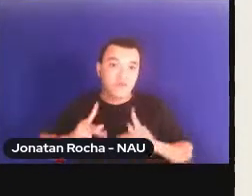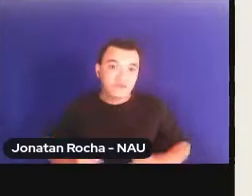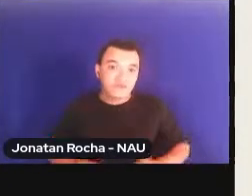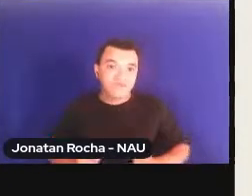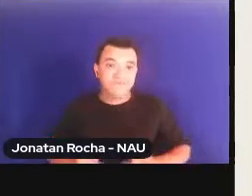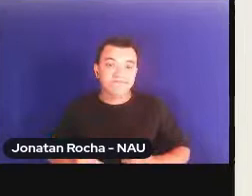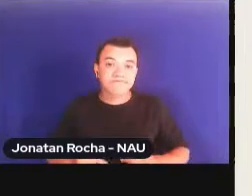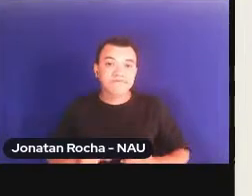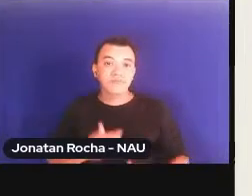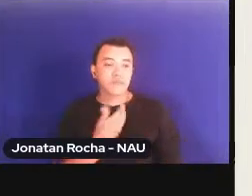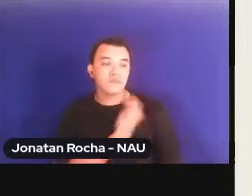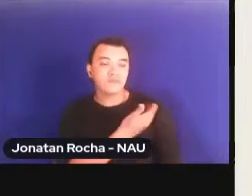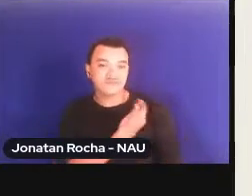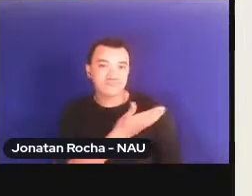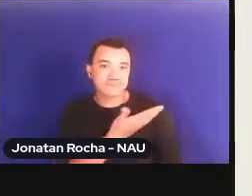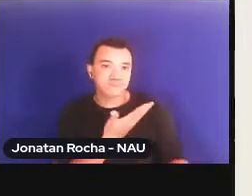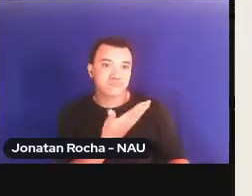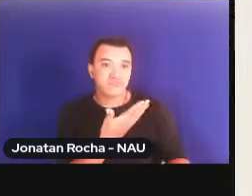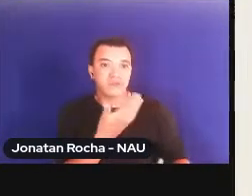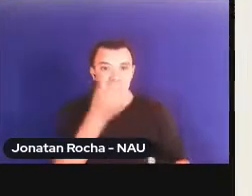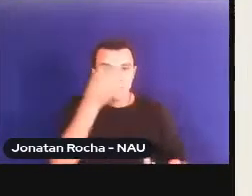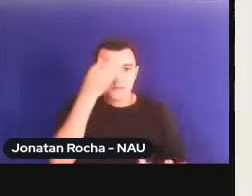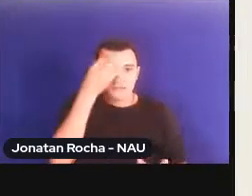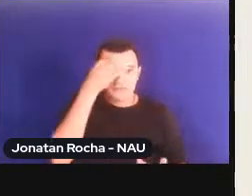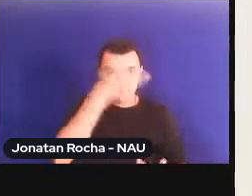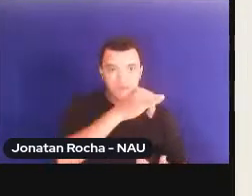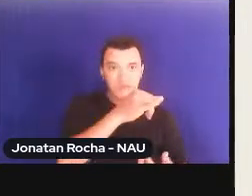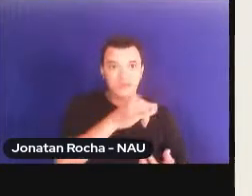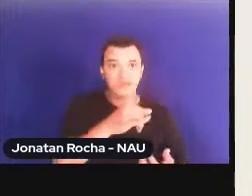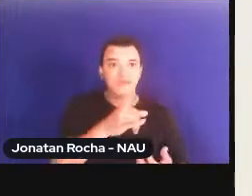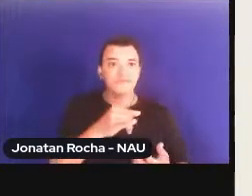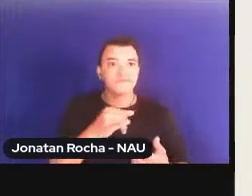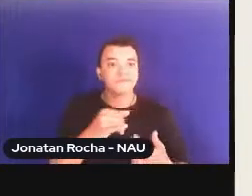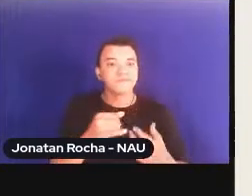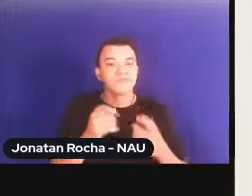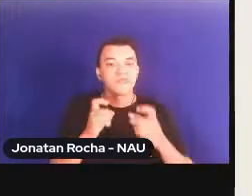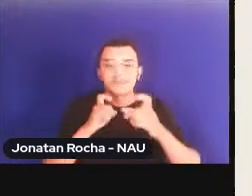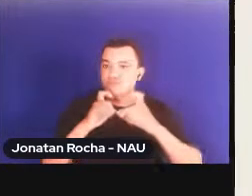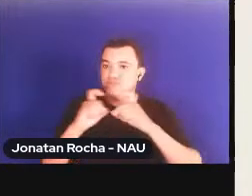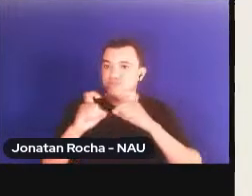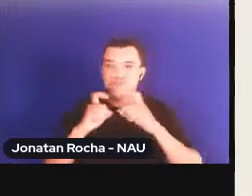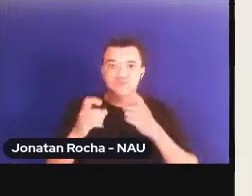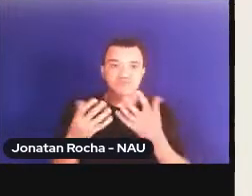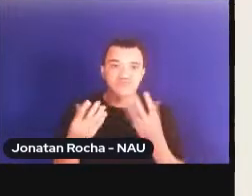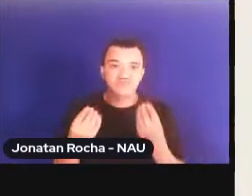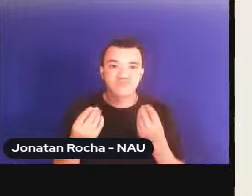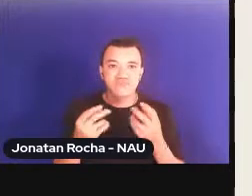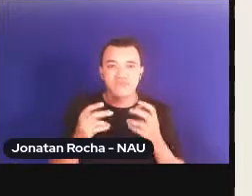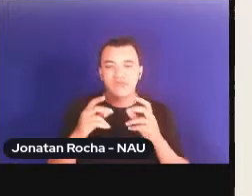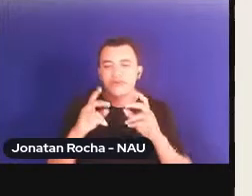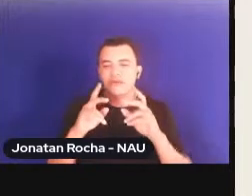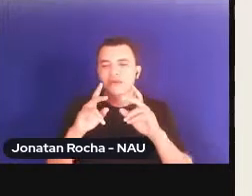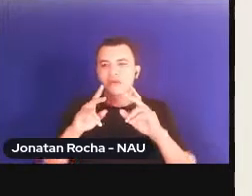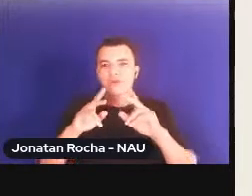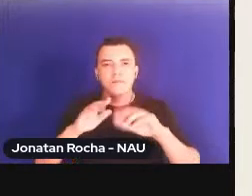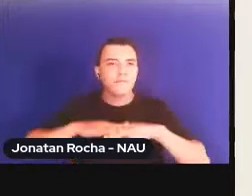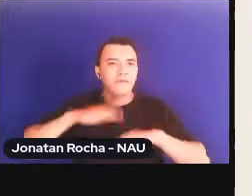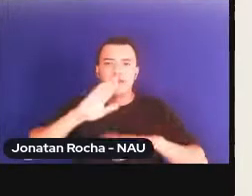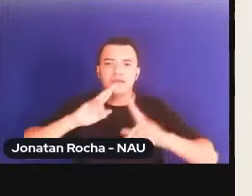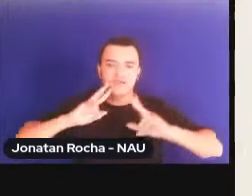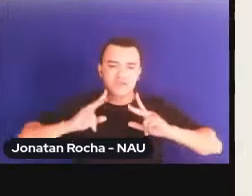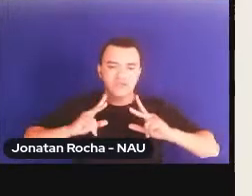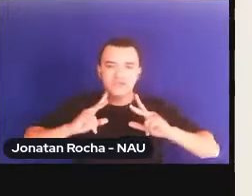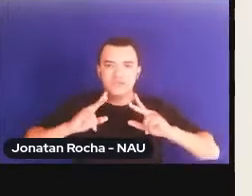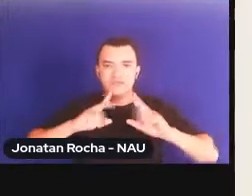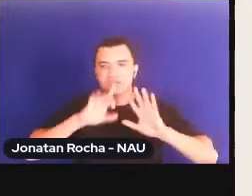antidiscriminatório, extrapole muito as discussões sobre direitos de igualdade que nós ainda fazemos